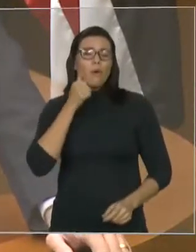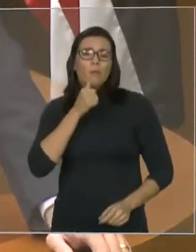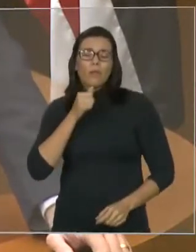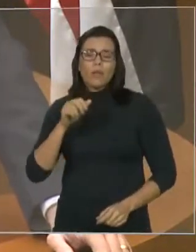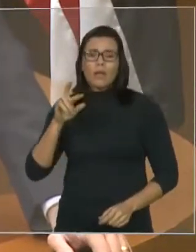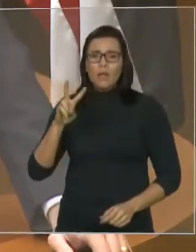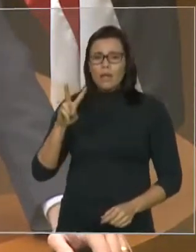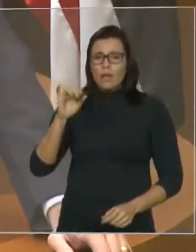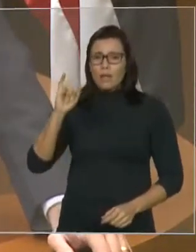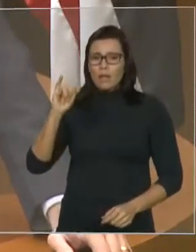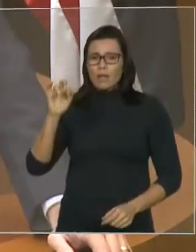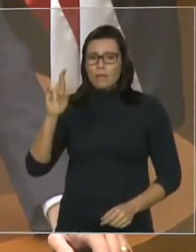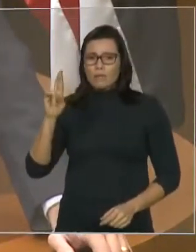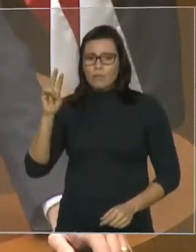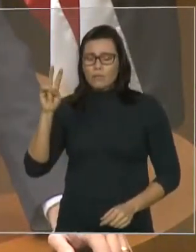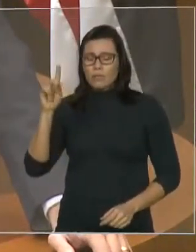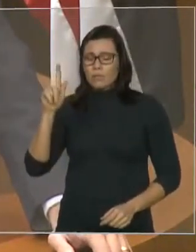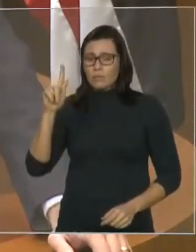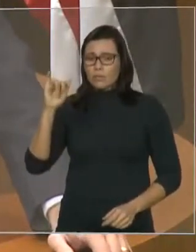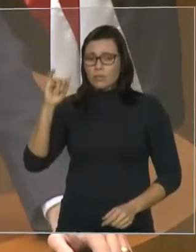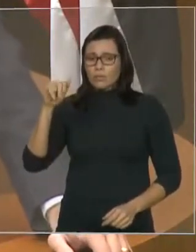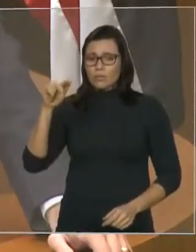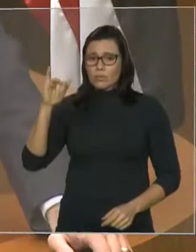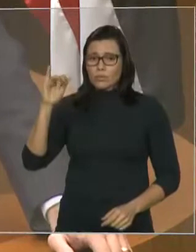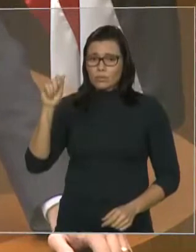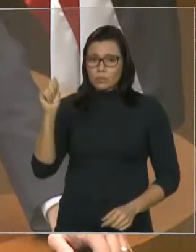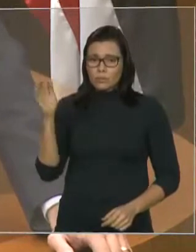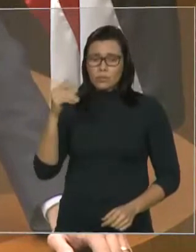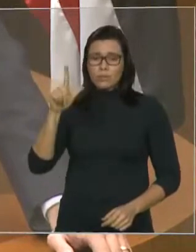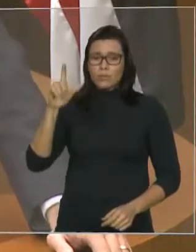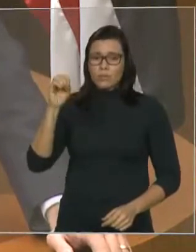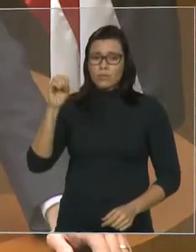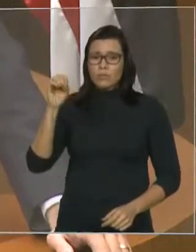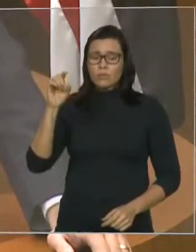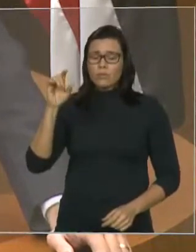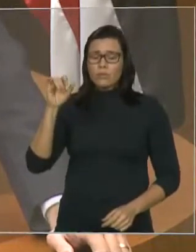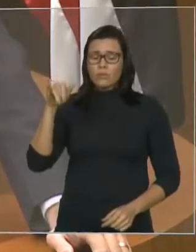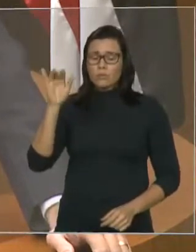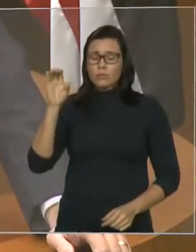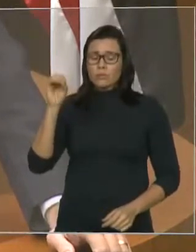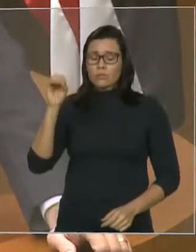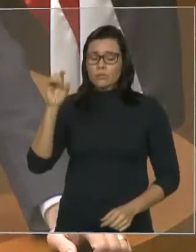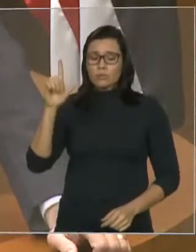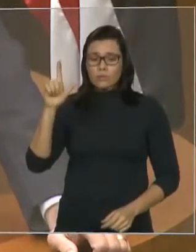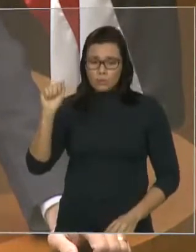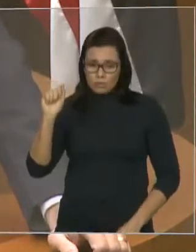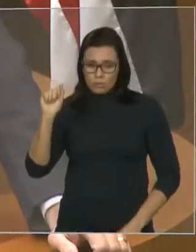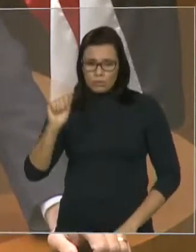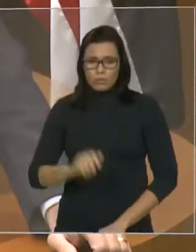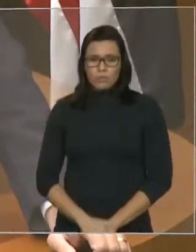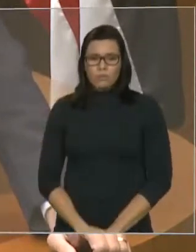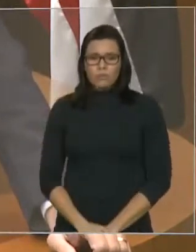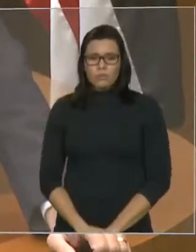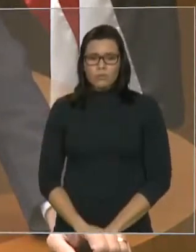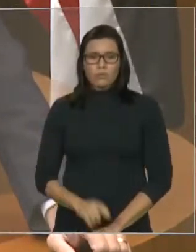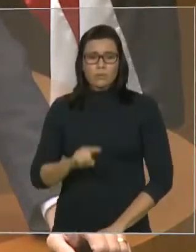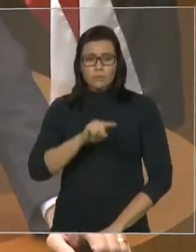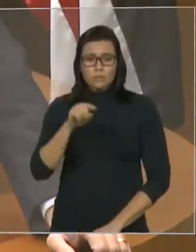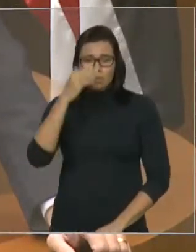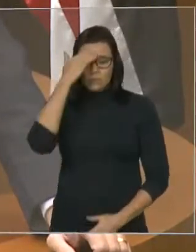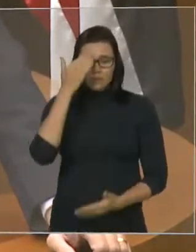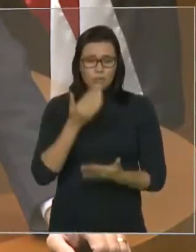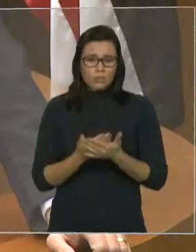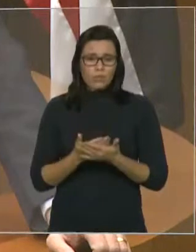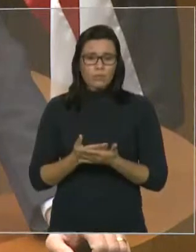ela na sua página pessoal, vocês acreditam que, segundo a Rádio Peão, a Secretaria de Segurança Pública não